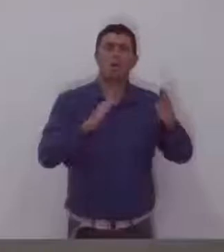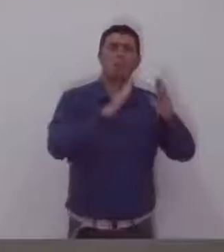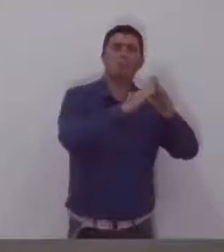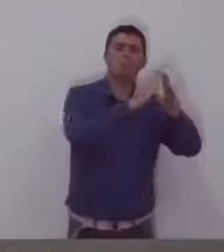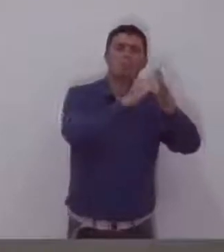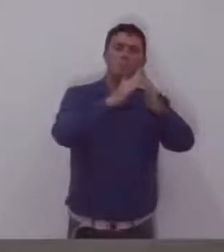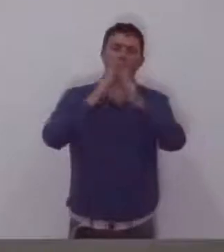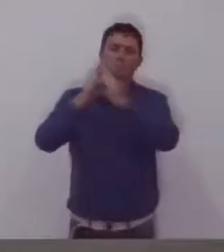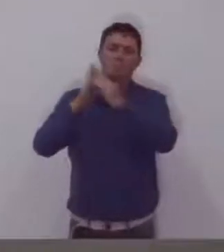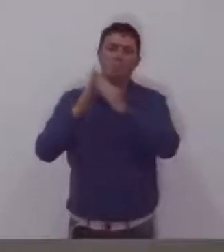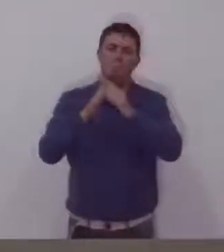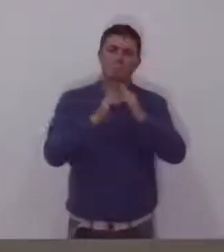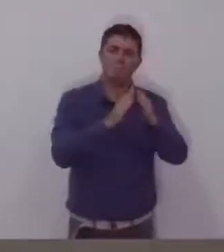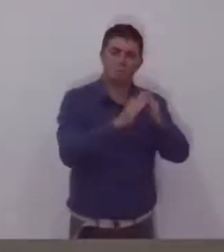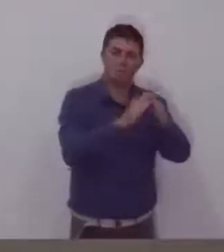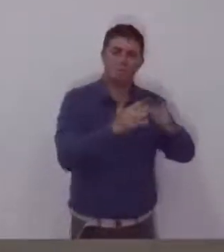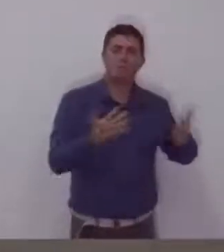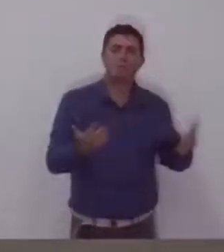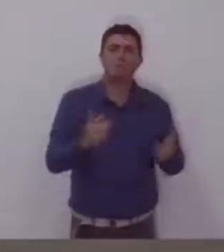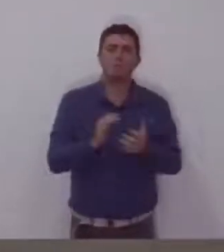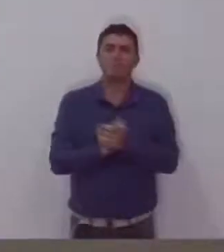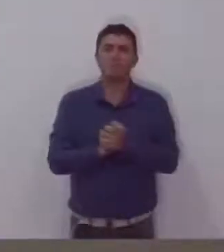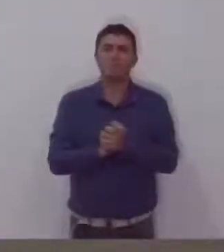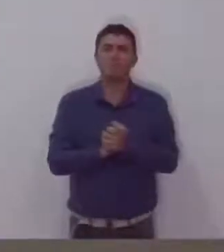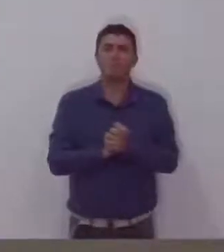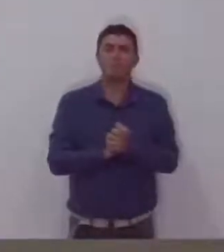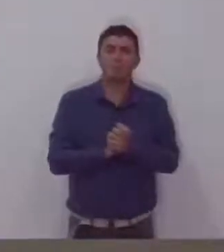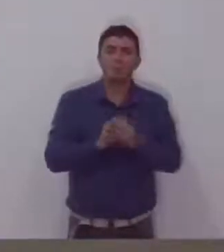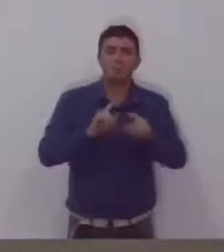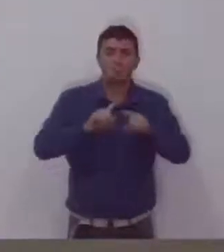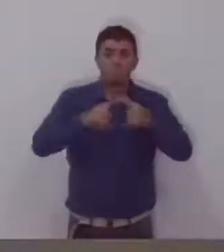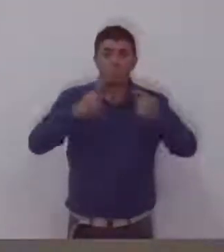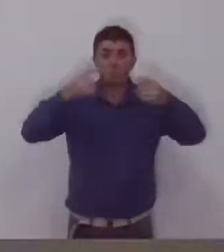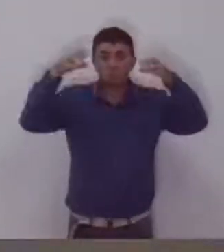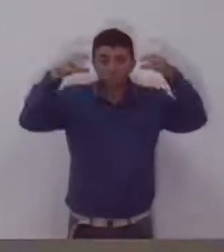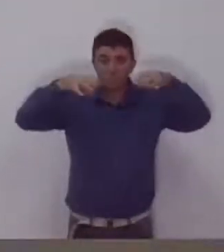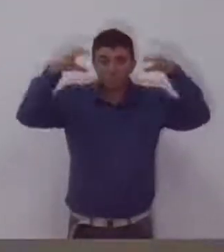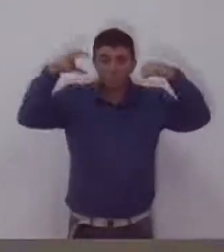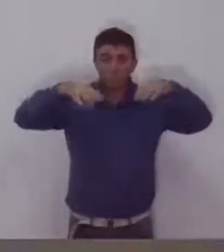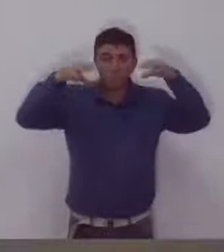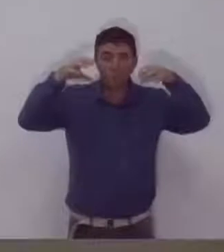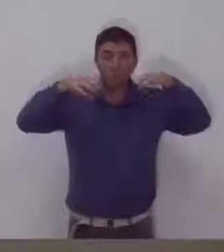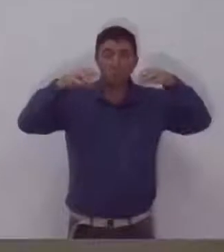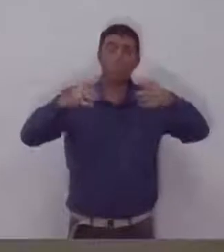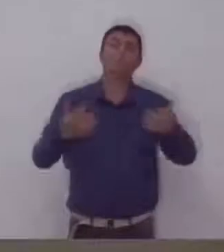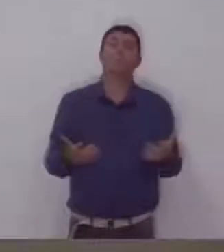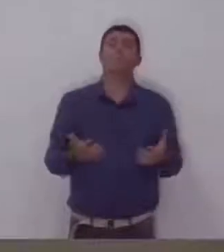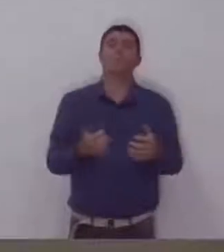influencia. Mas, com o volume de chuva, vem o transbordamento, o transbordo dos rios.